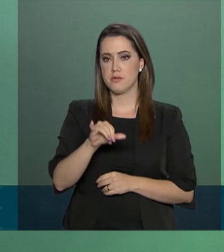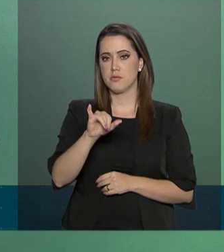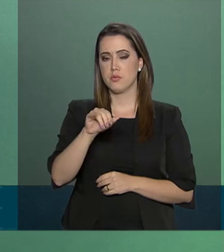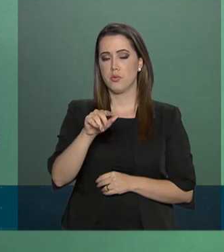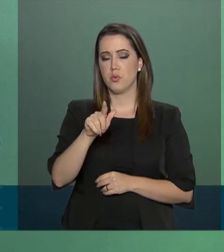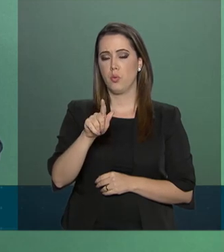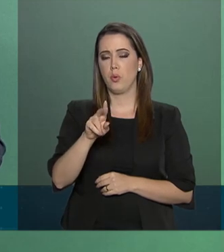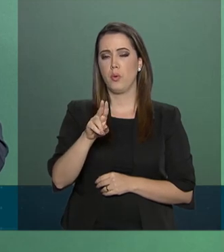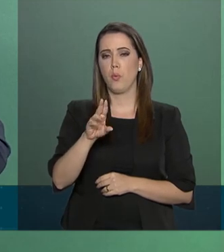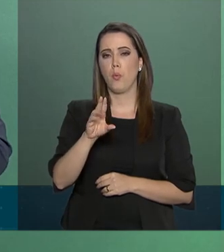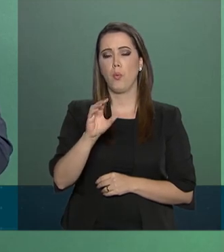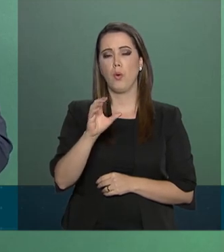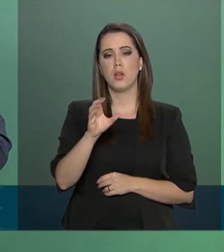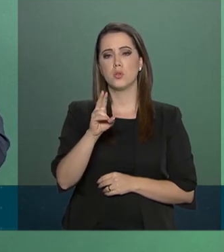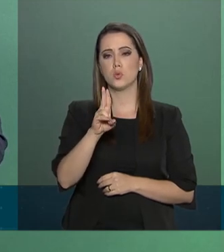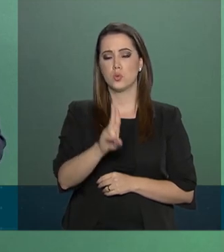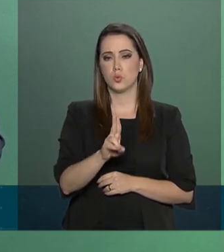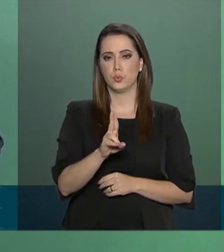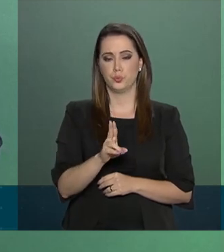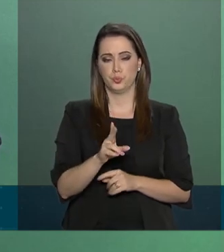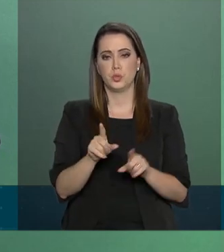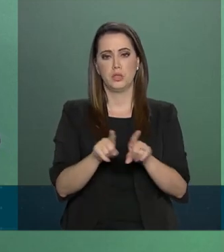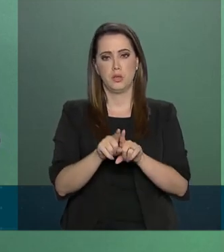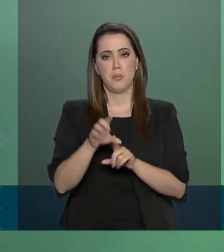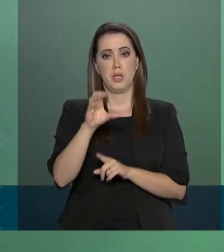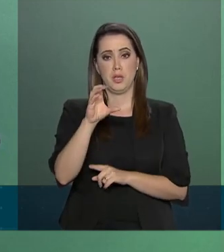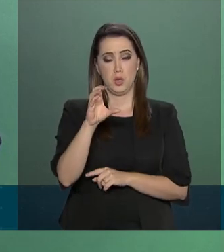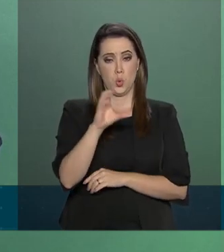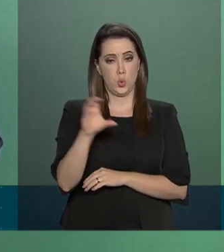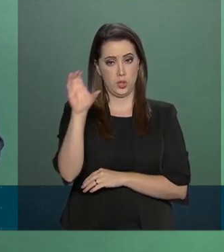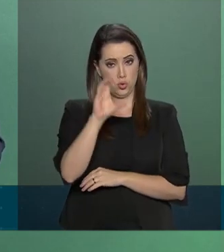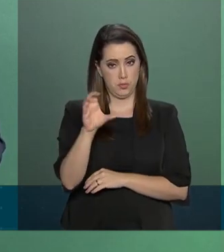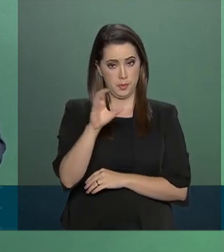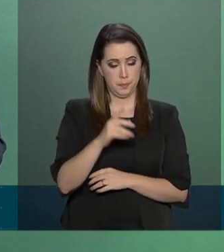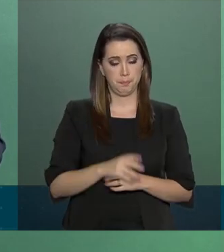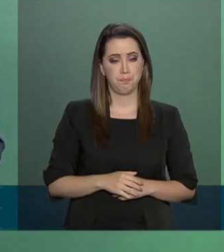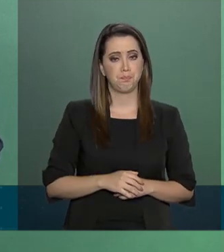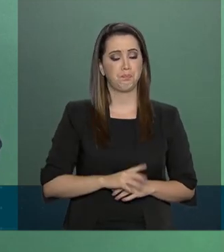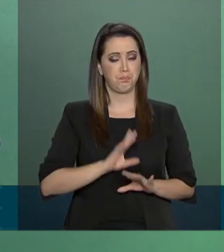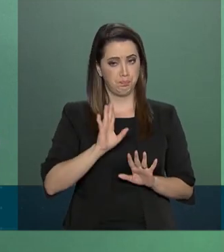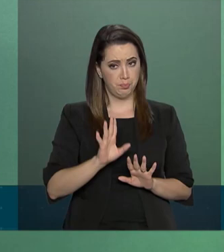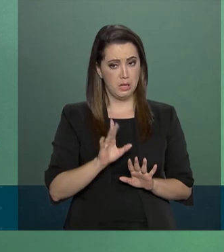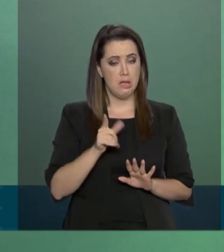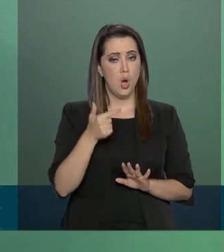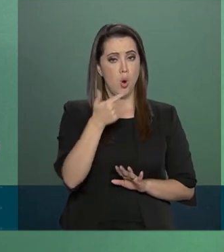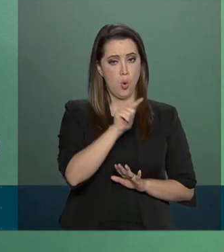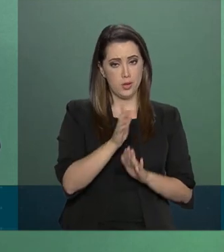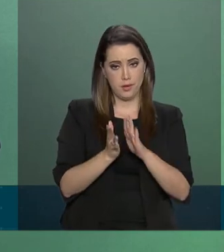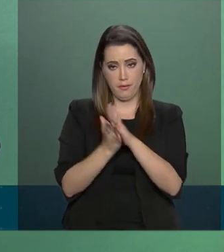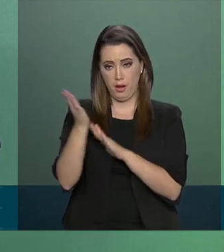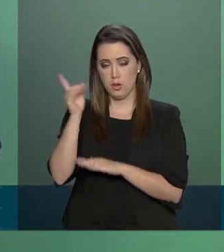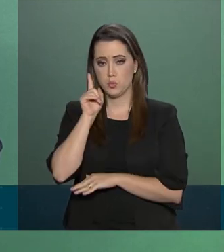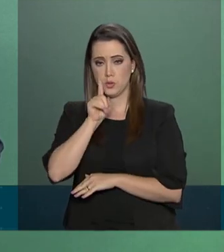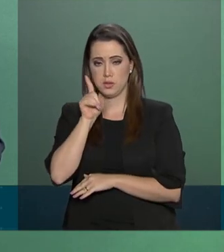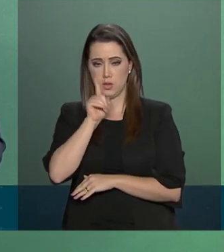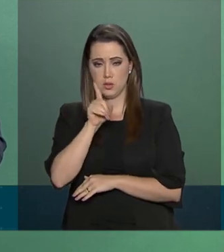Com relação à viagem dos Estados Unidos, continuamos ainda em tratativas.